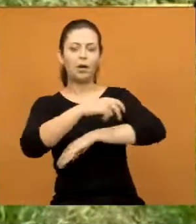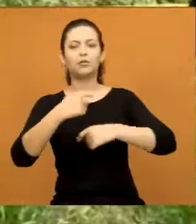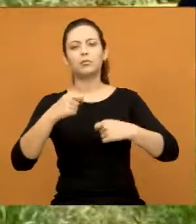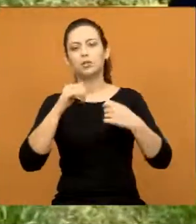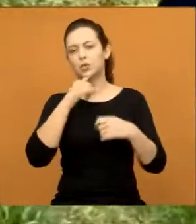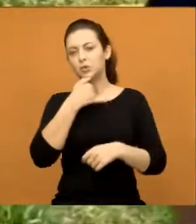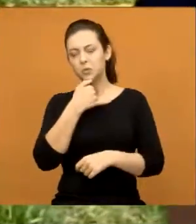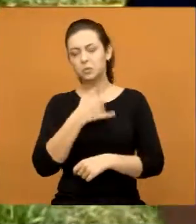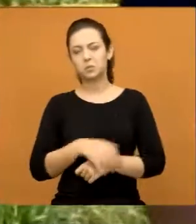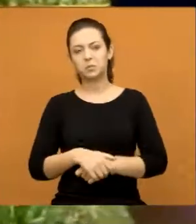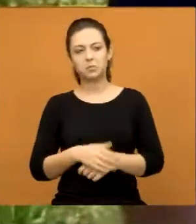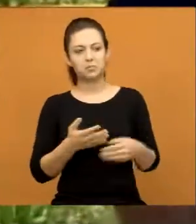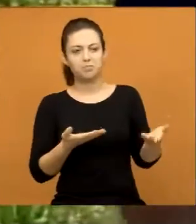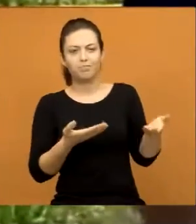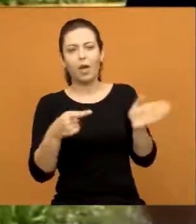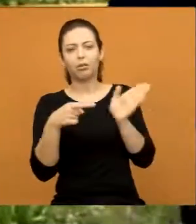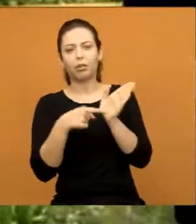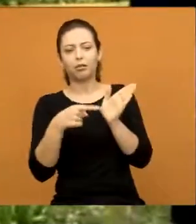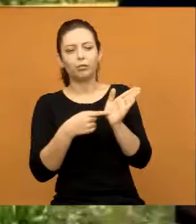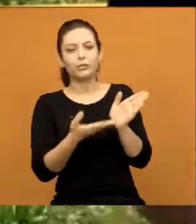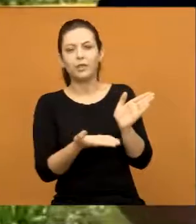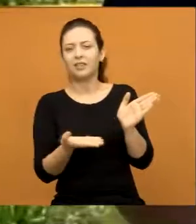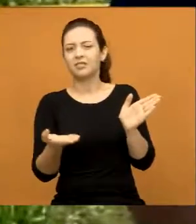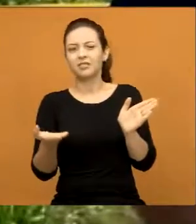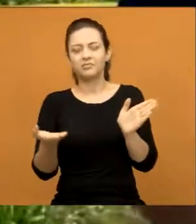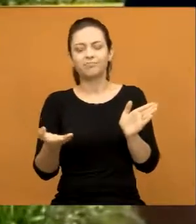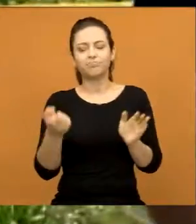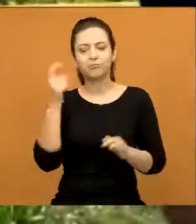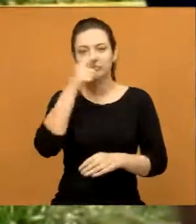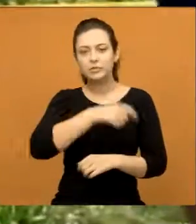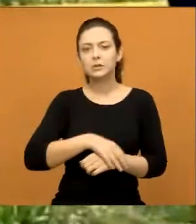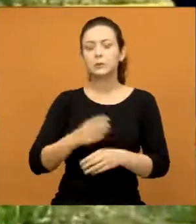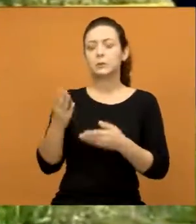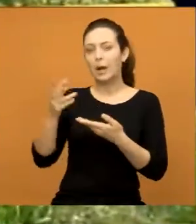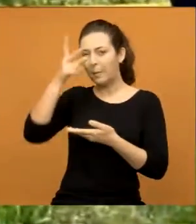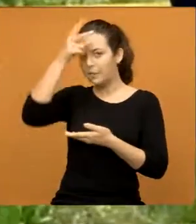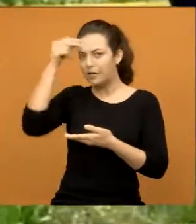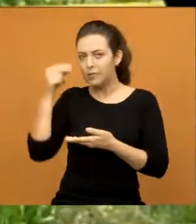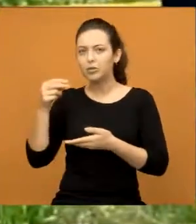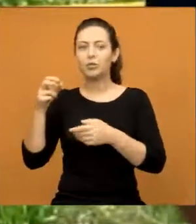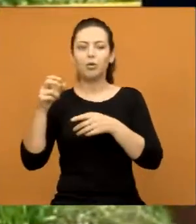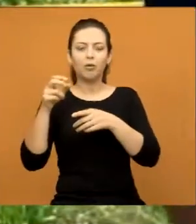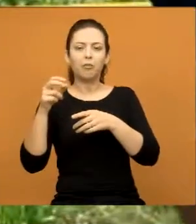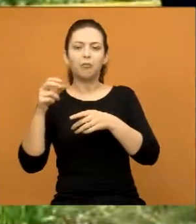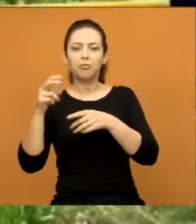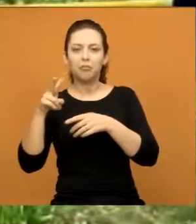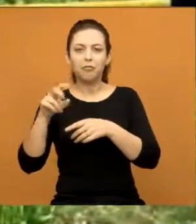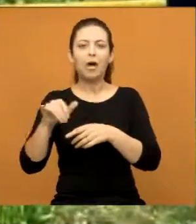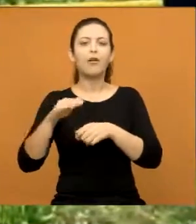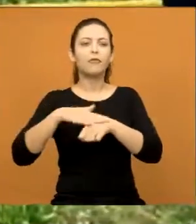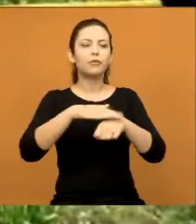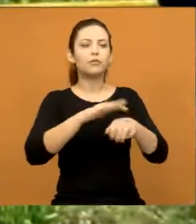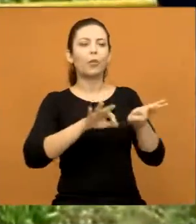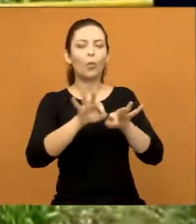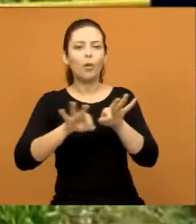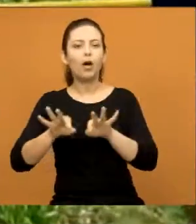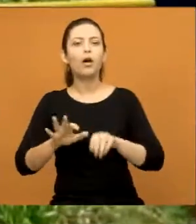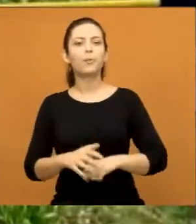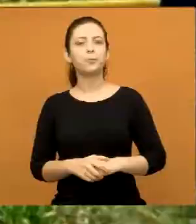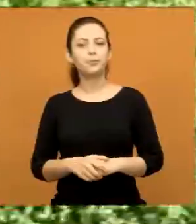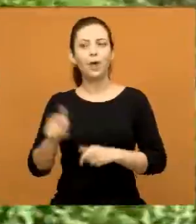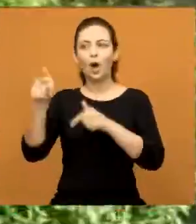muito triste quando a gente tem que fazer uma denúncia desse tipo. Mas eu tenho certeza que a prefeitura vai tomar providência e a gente espera que juntamente com outras